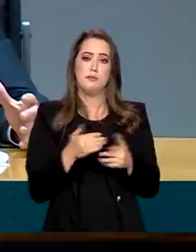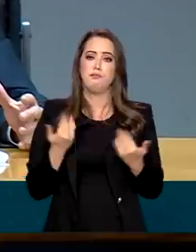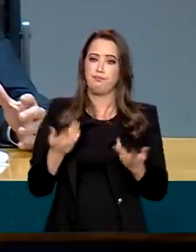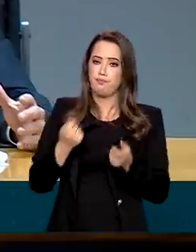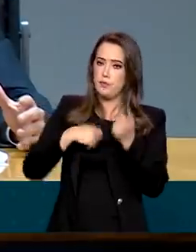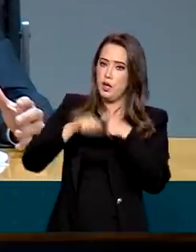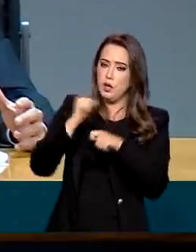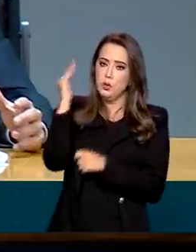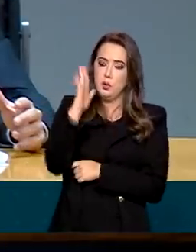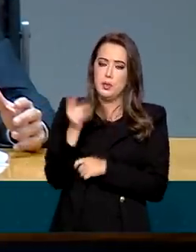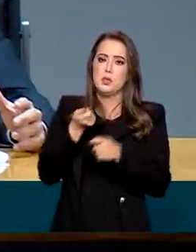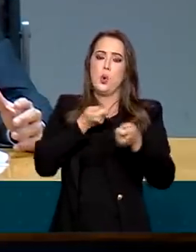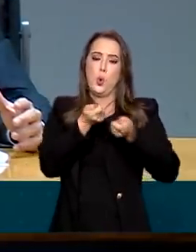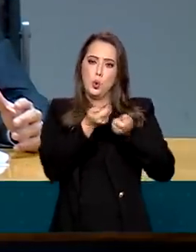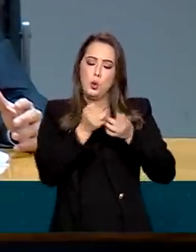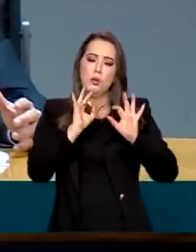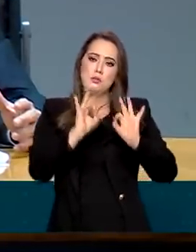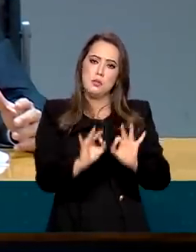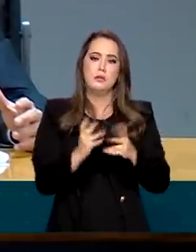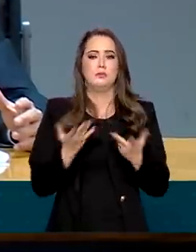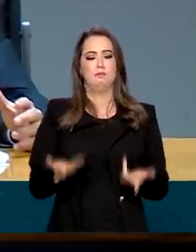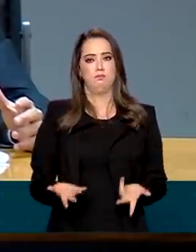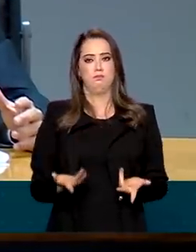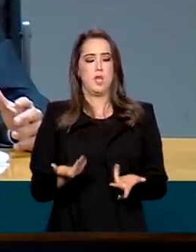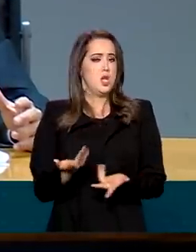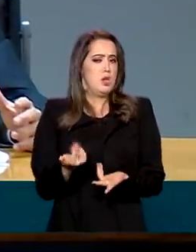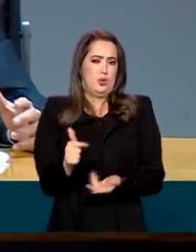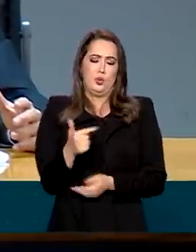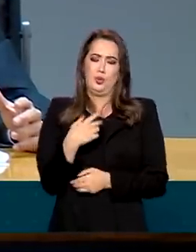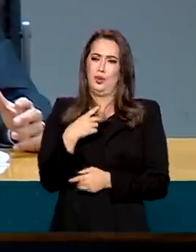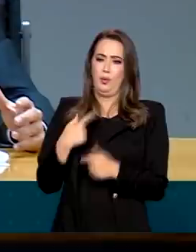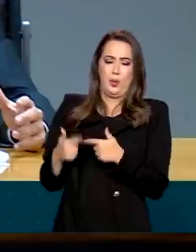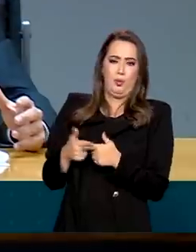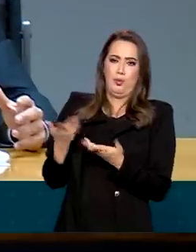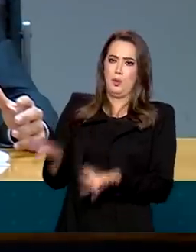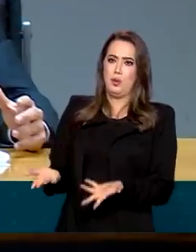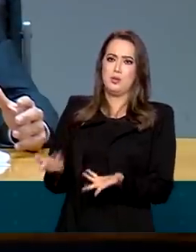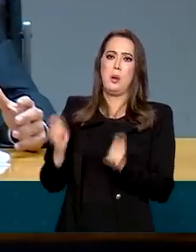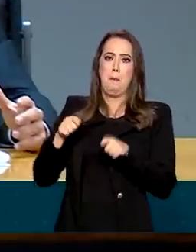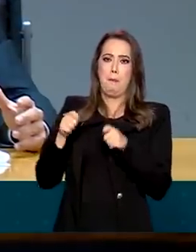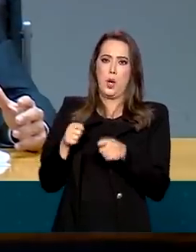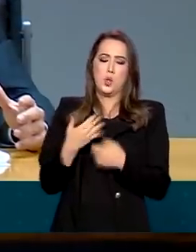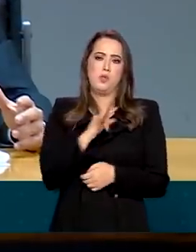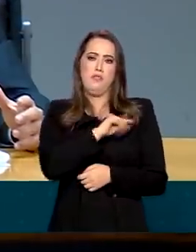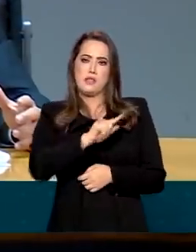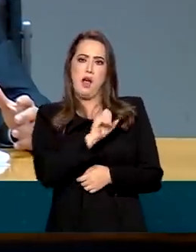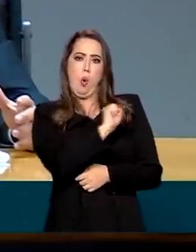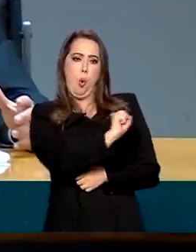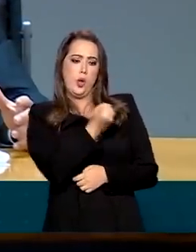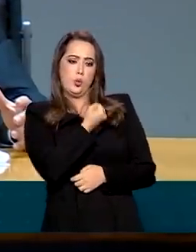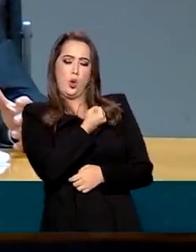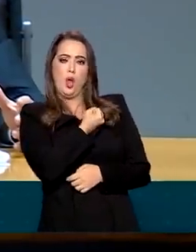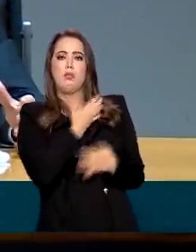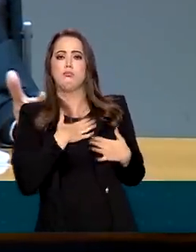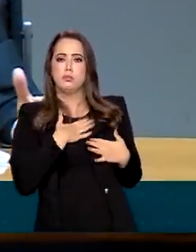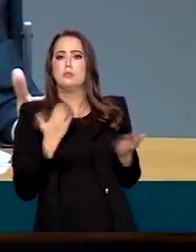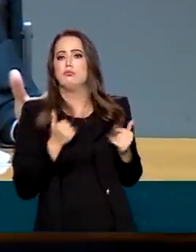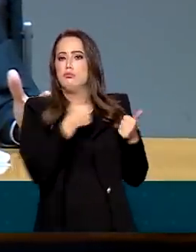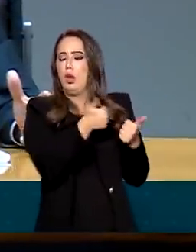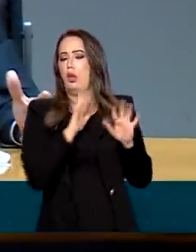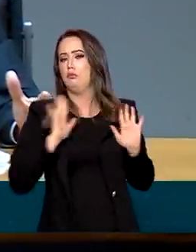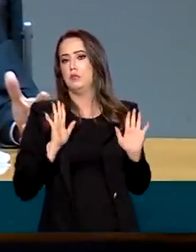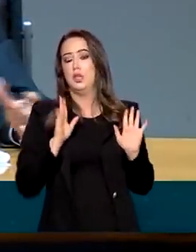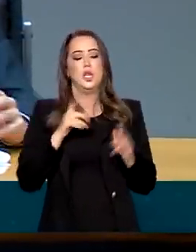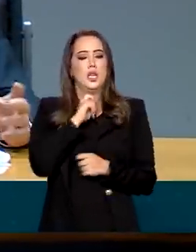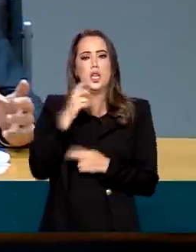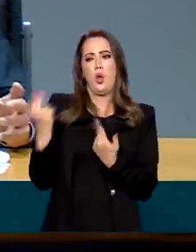segurar isso. Eu seguro isso. Eu não tenho problema com isso. Eu posso tirar 8 em fiscal, tirar 7 em fiscal. Ninguém fez o